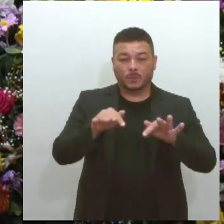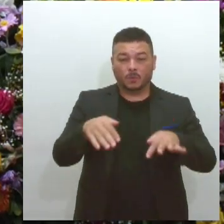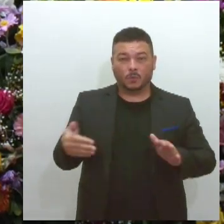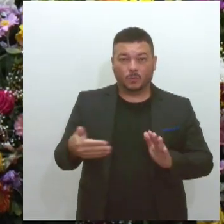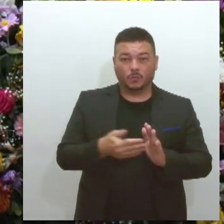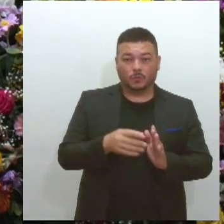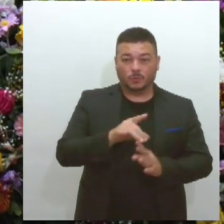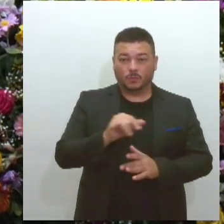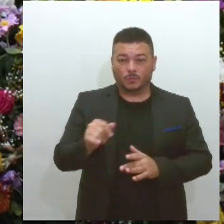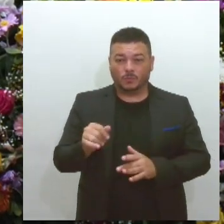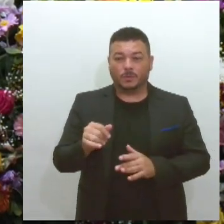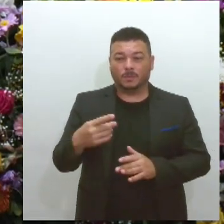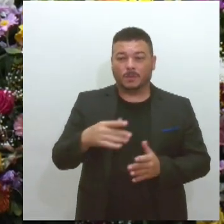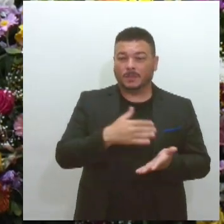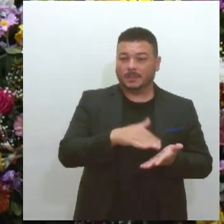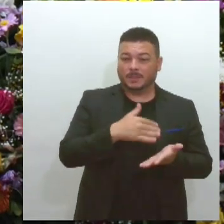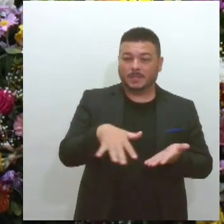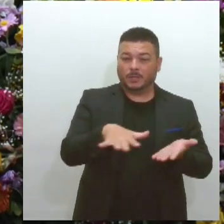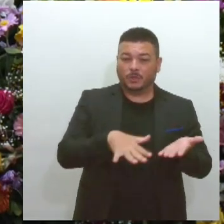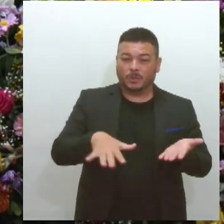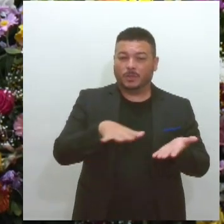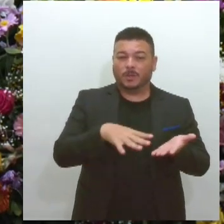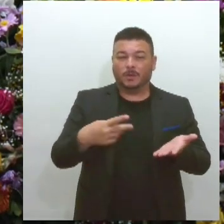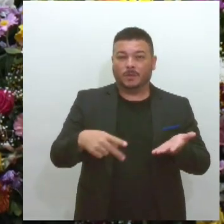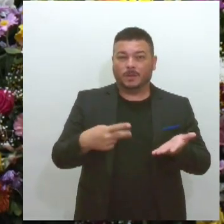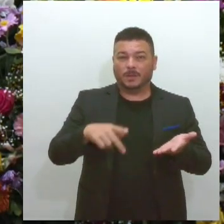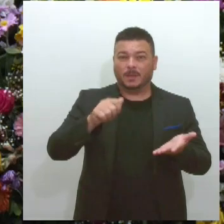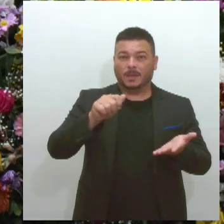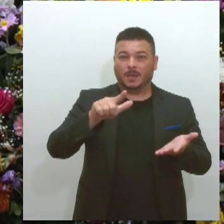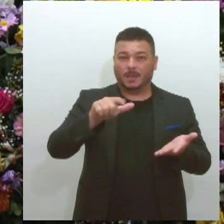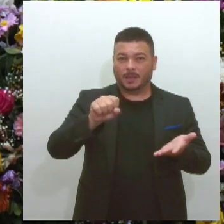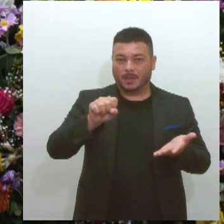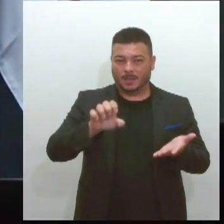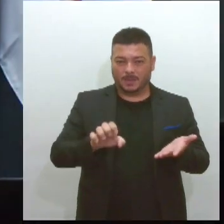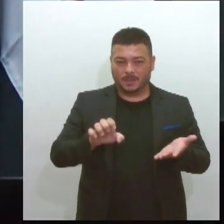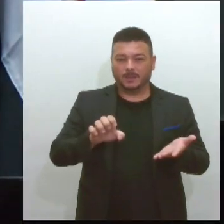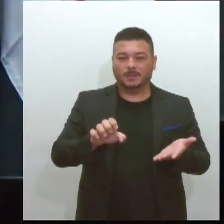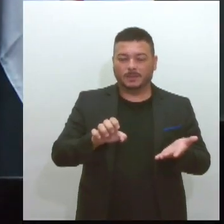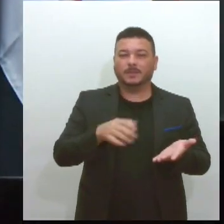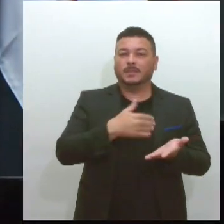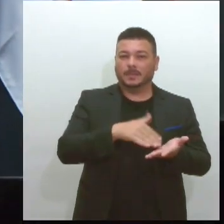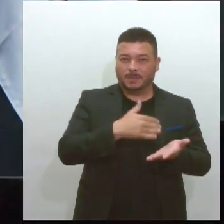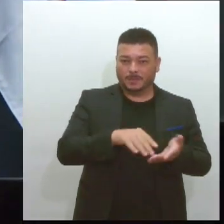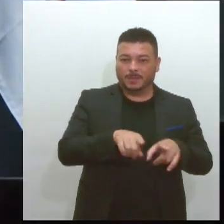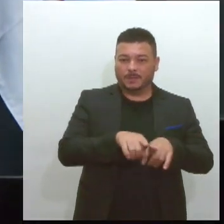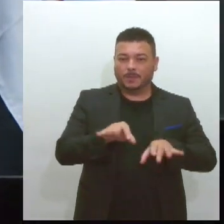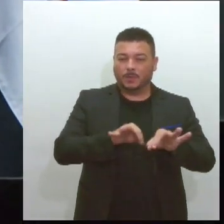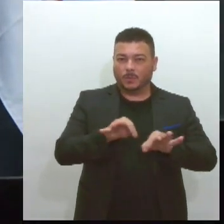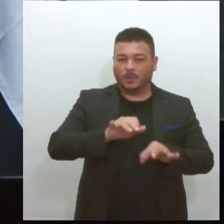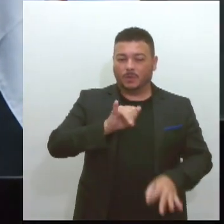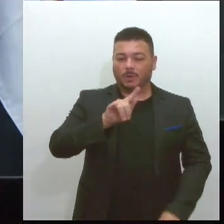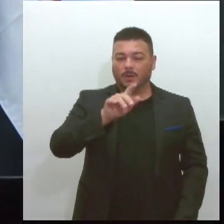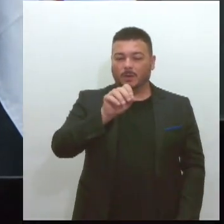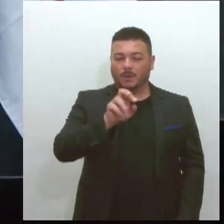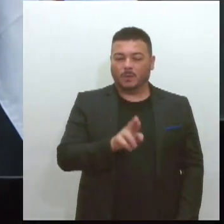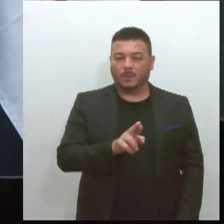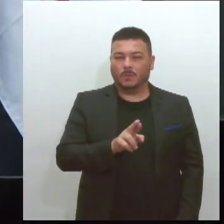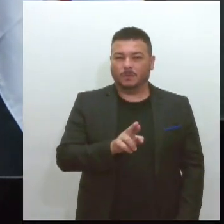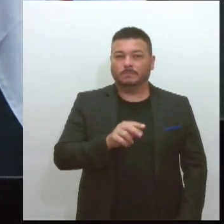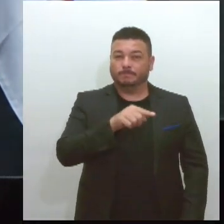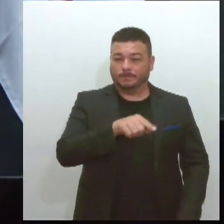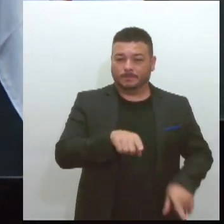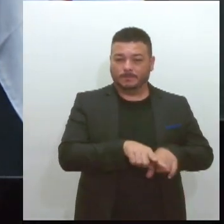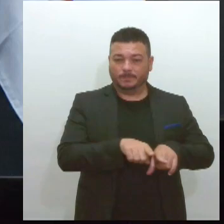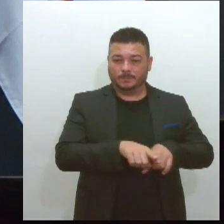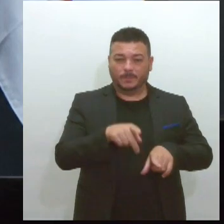pelo secretário-geral da mesa diretora da Alese e coordenador científico do evento, Igor Albuquerque. Além de Igor, presidente do